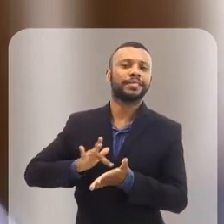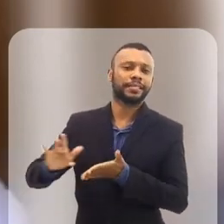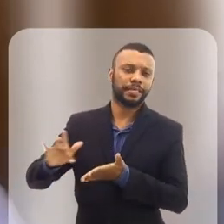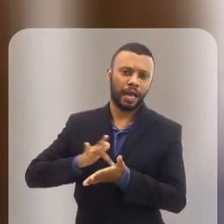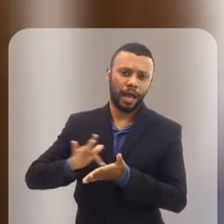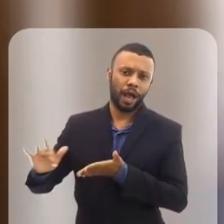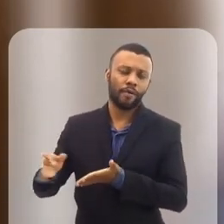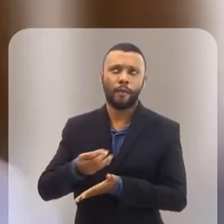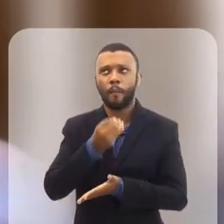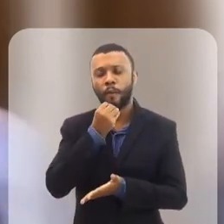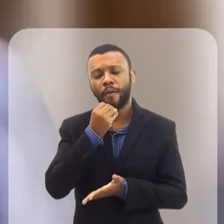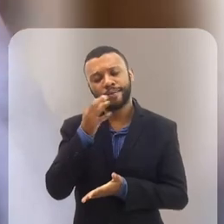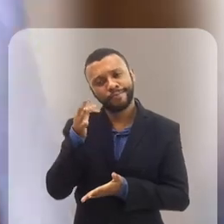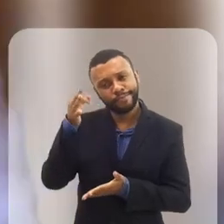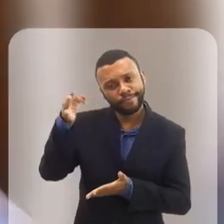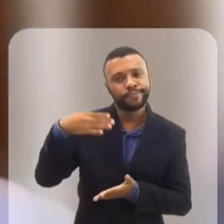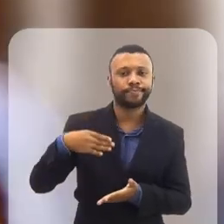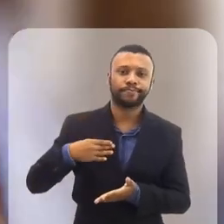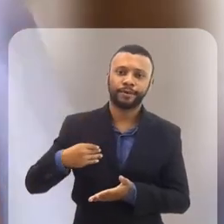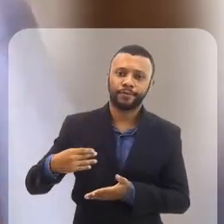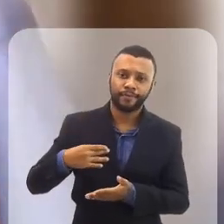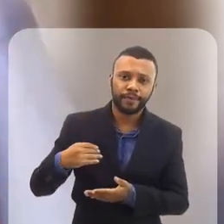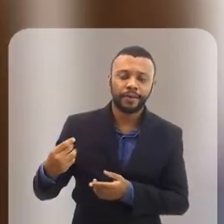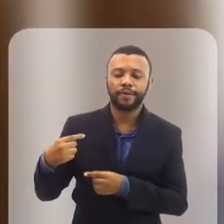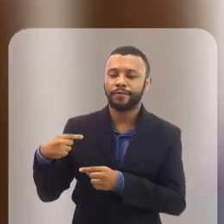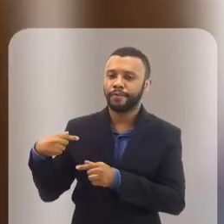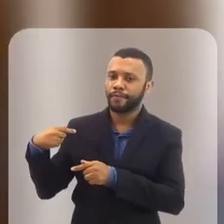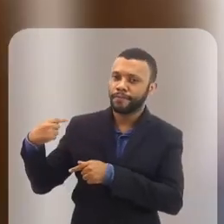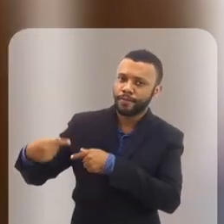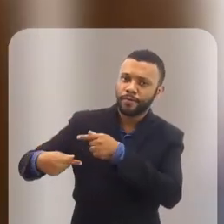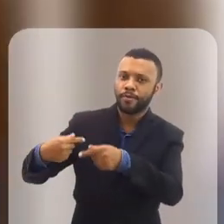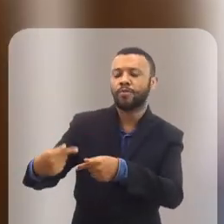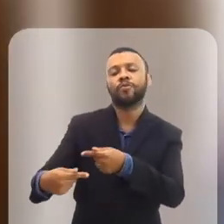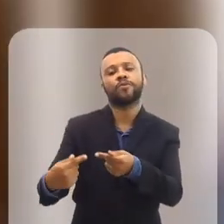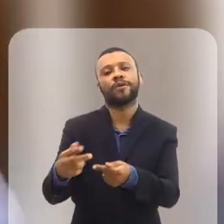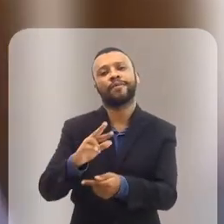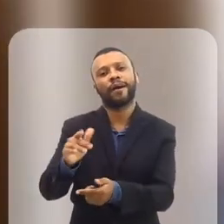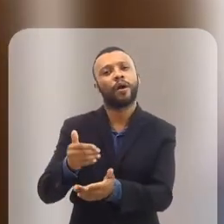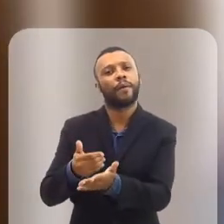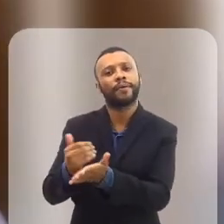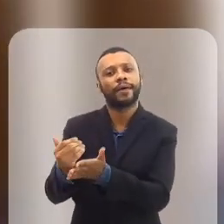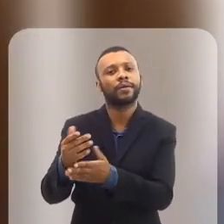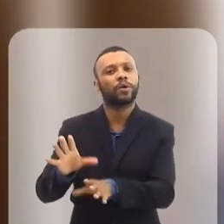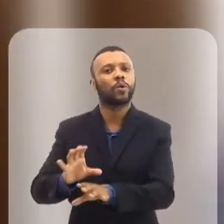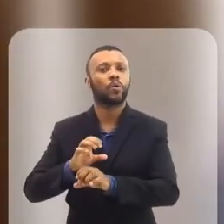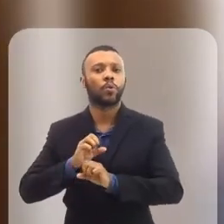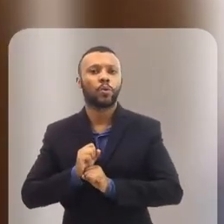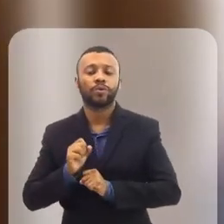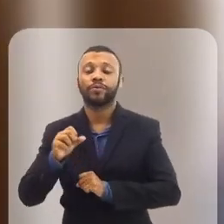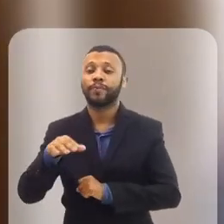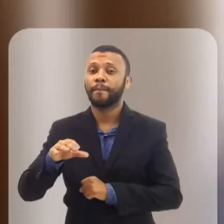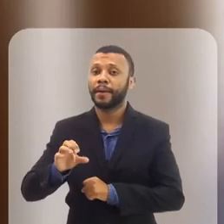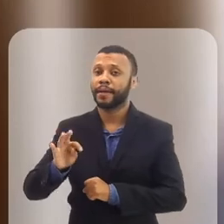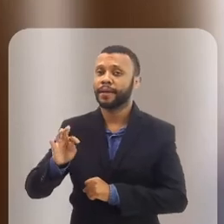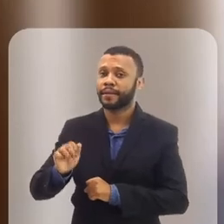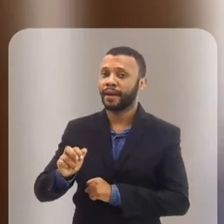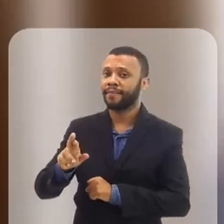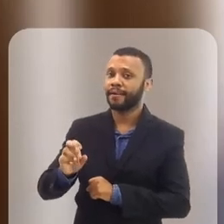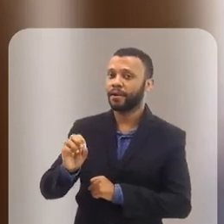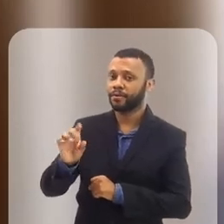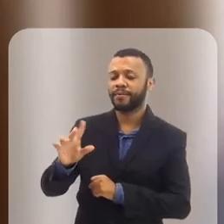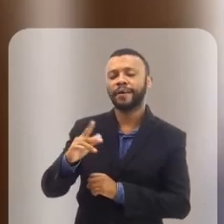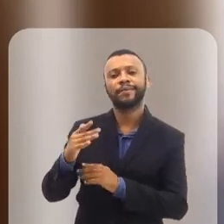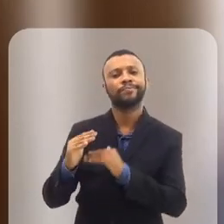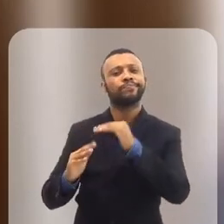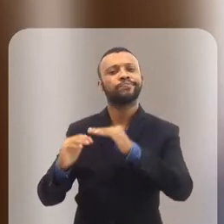e, provavelmente, meus filhos, minhas filhas que vão vir por aí vão começar a ser nativas do metaverso que